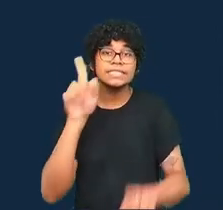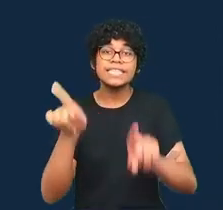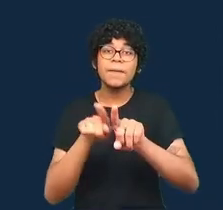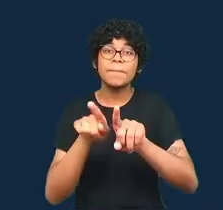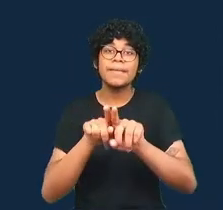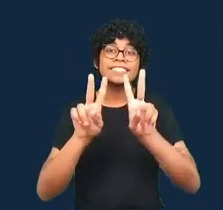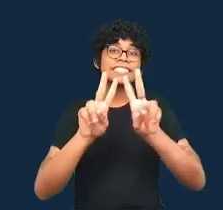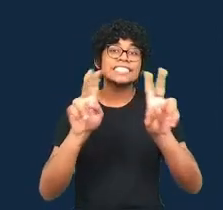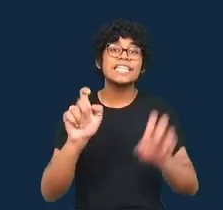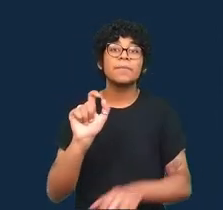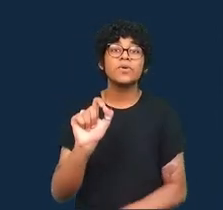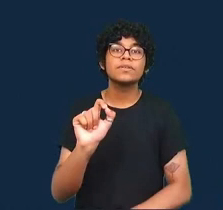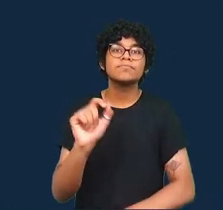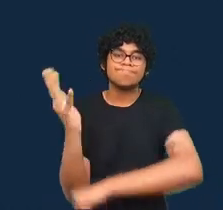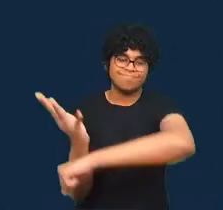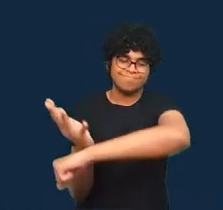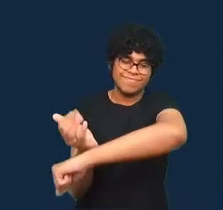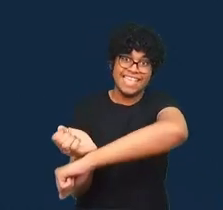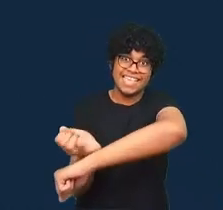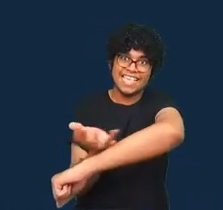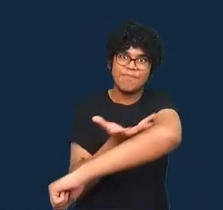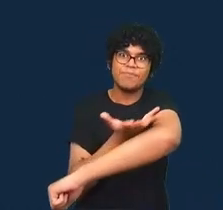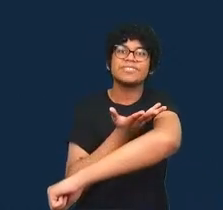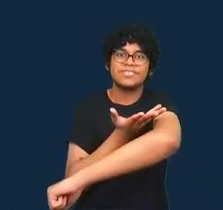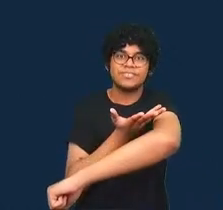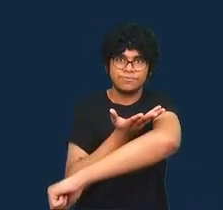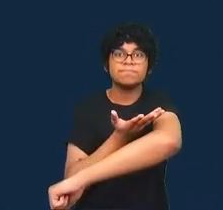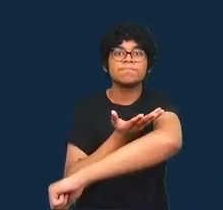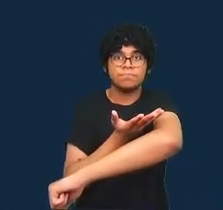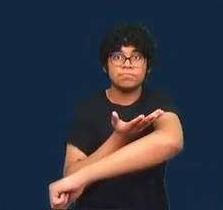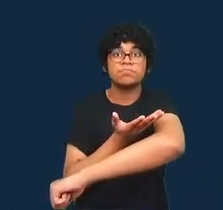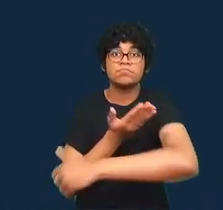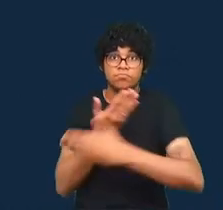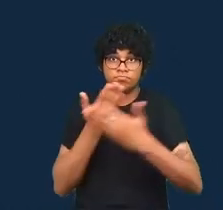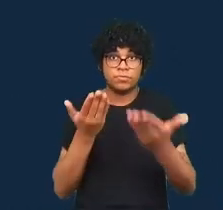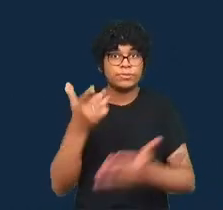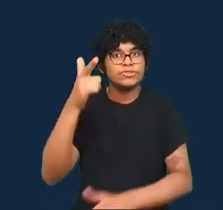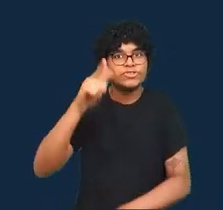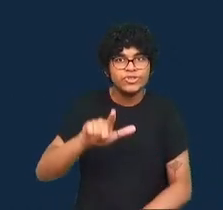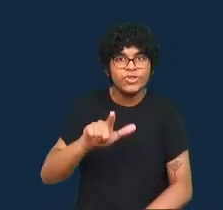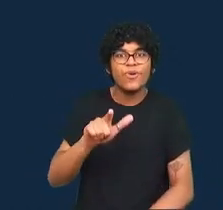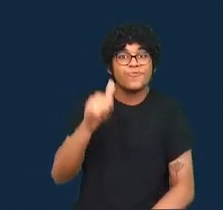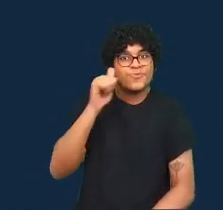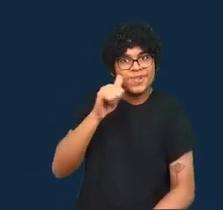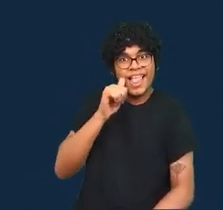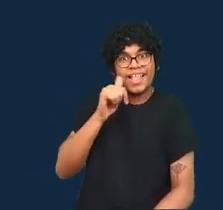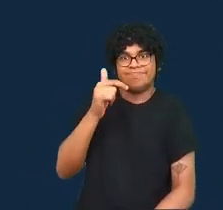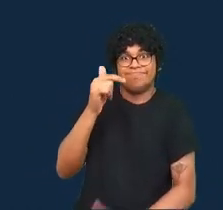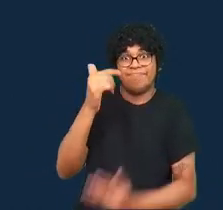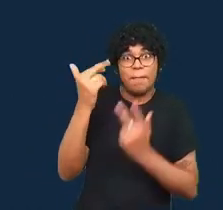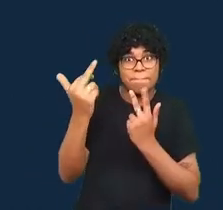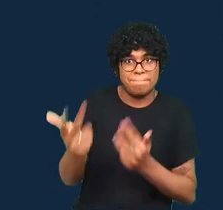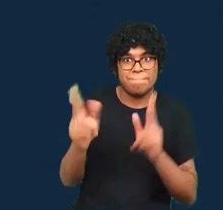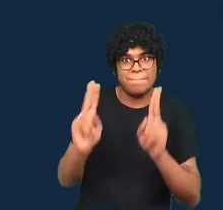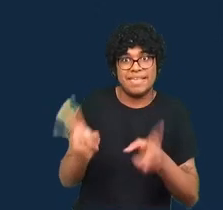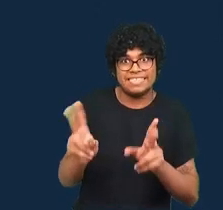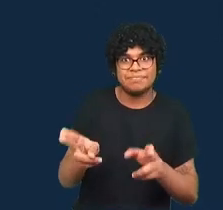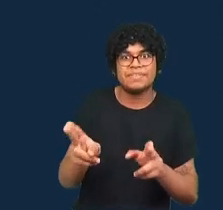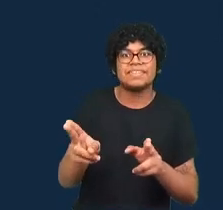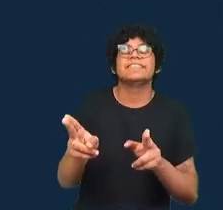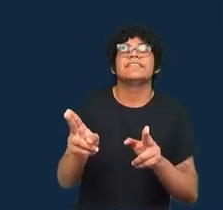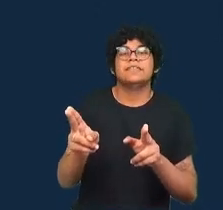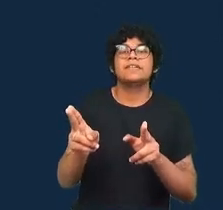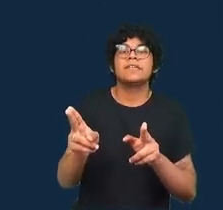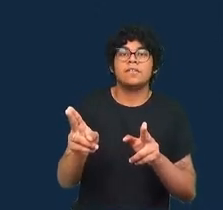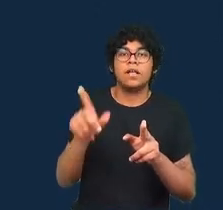emoções envolvem o papel das emoções e aqui mais uma vez o trabalho de Mona Chalabi salienta